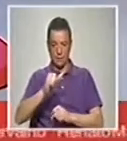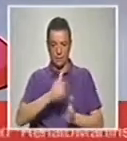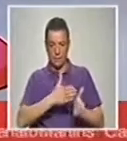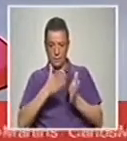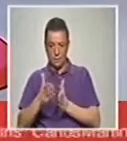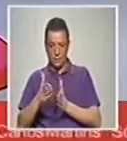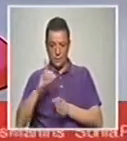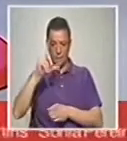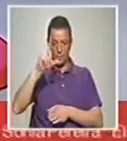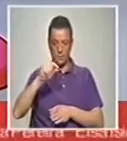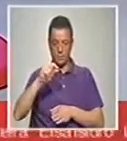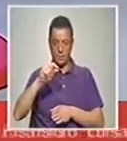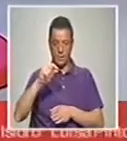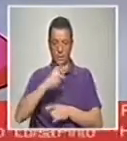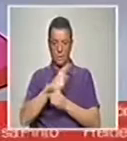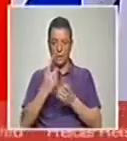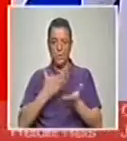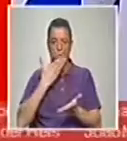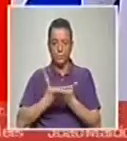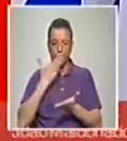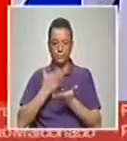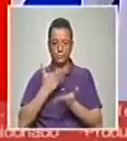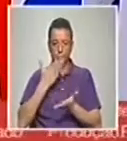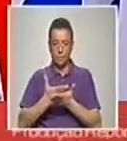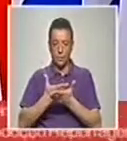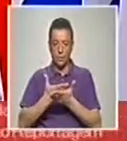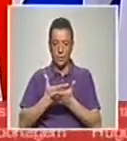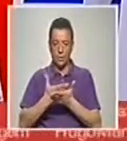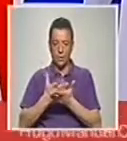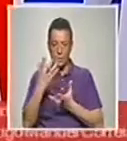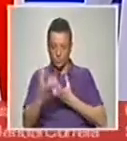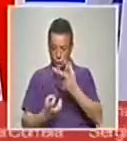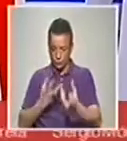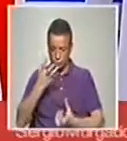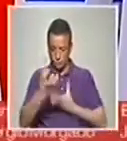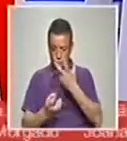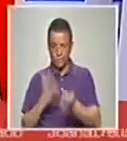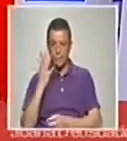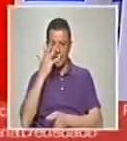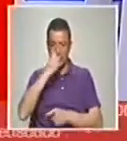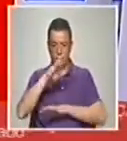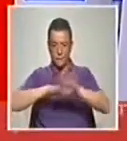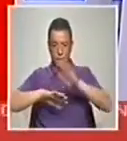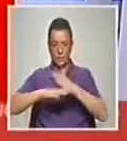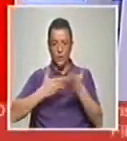espetáculo também uma sopa que é cozinhada na primeira parte do espetáculo, pelos atores, enquanto estão